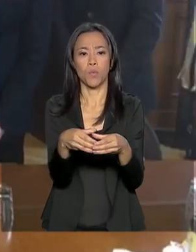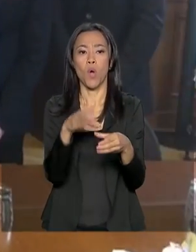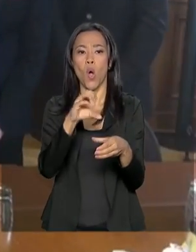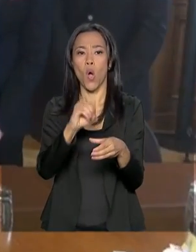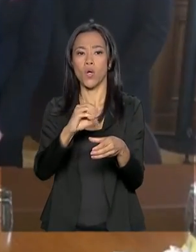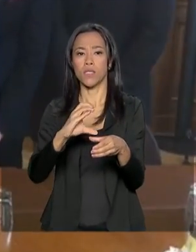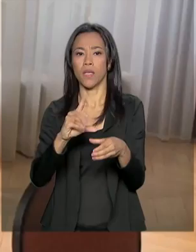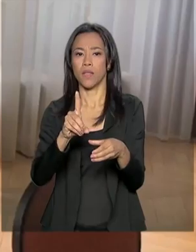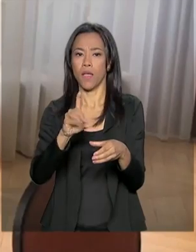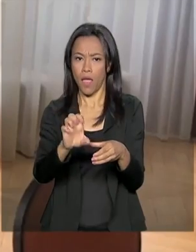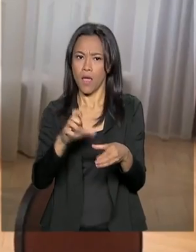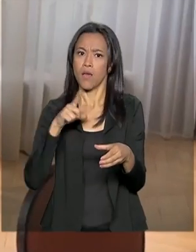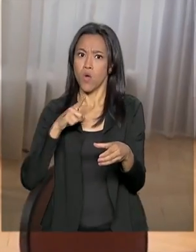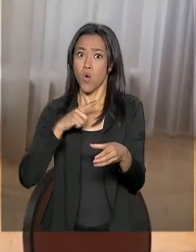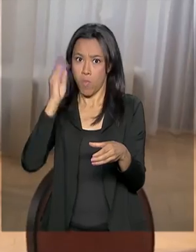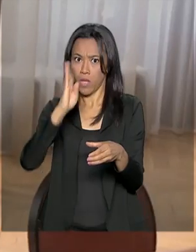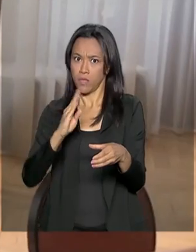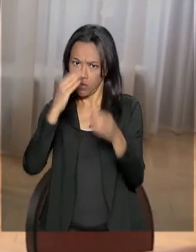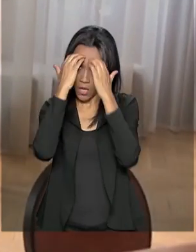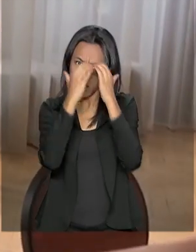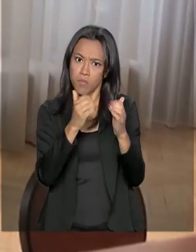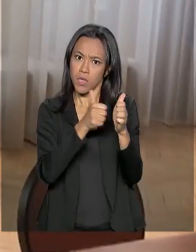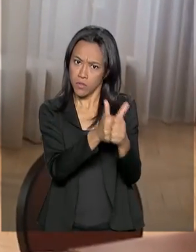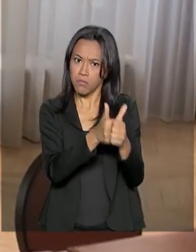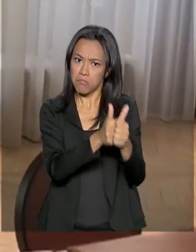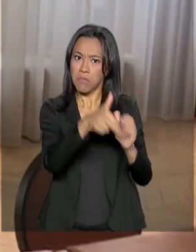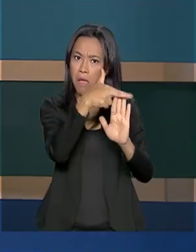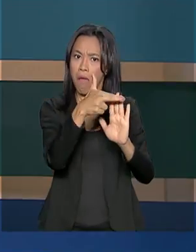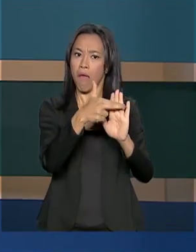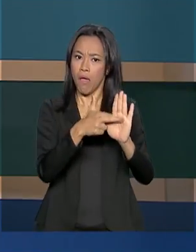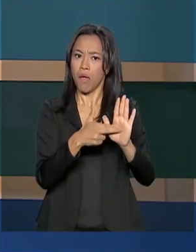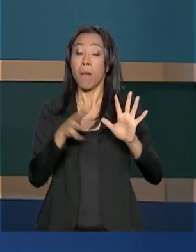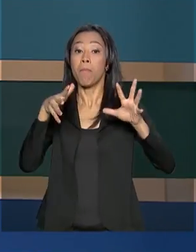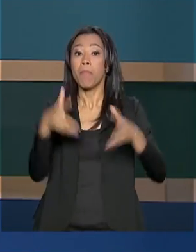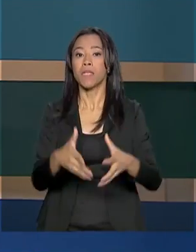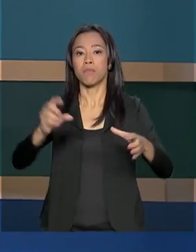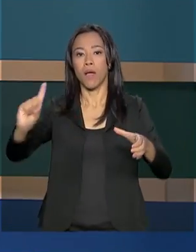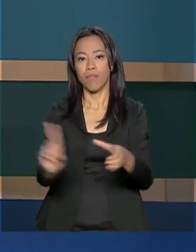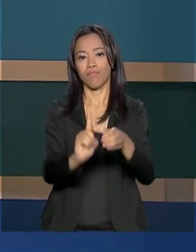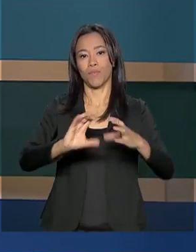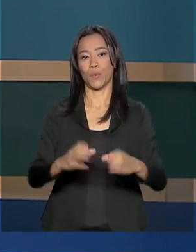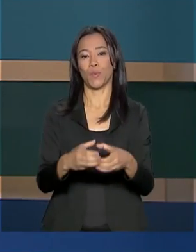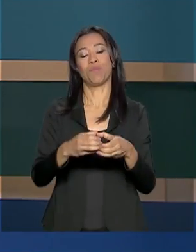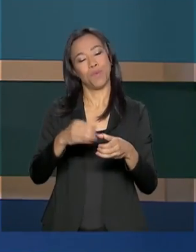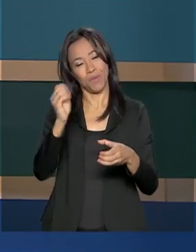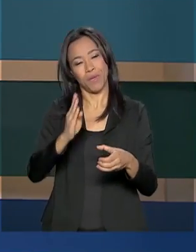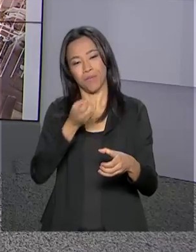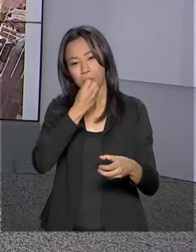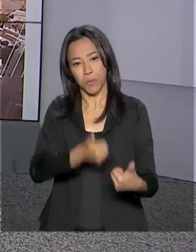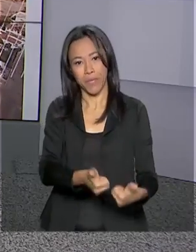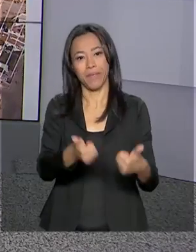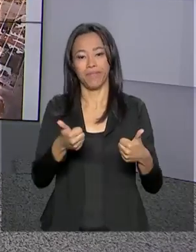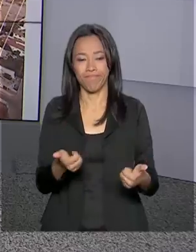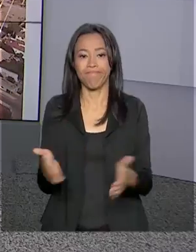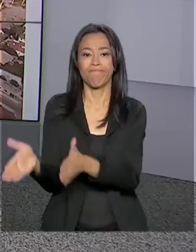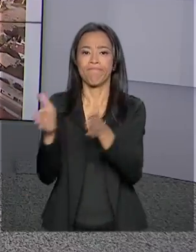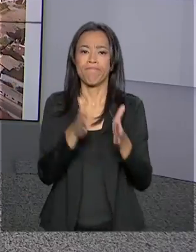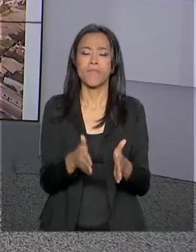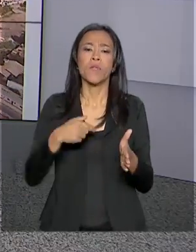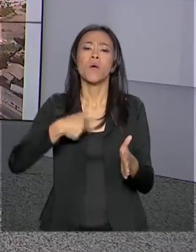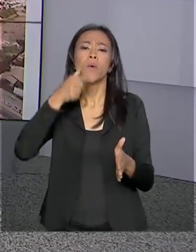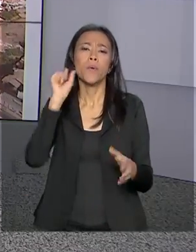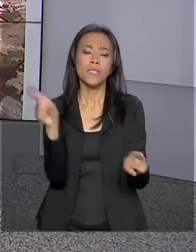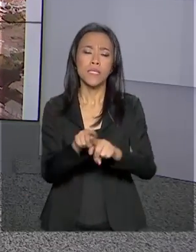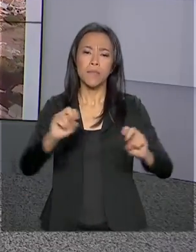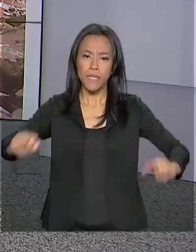série de requisitos para fazer parte do grupo e, segundo o ministro, o país está bem encaminhado nesse sentido. E ontem, ainda em